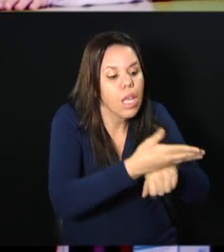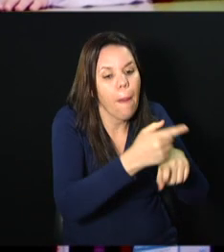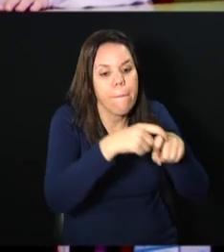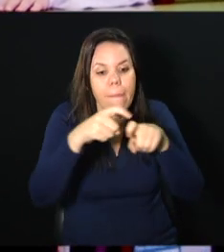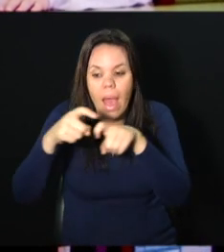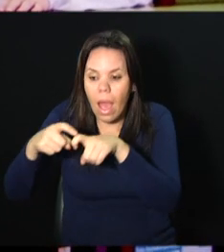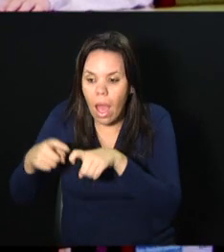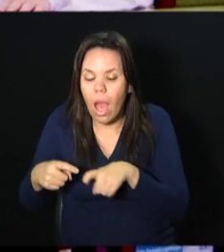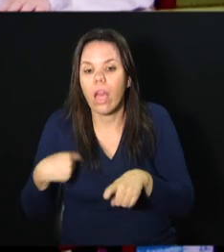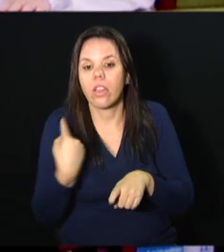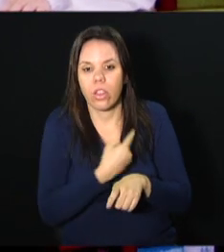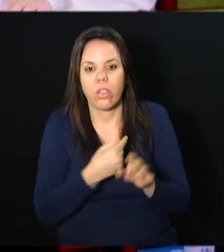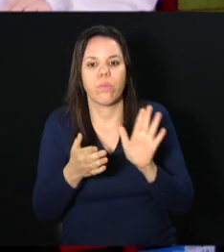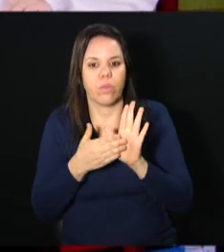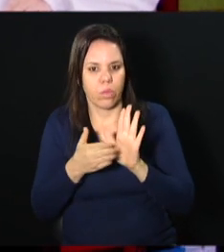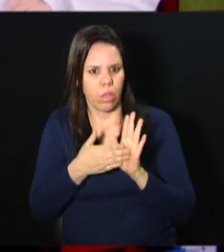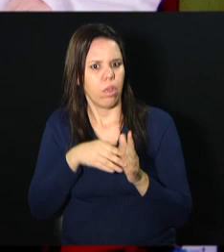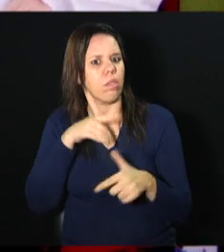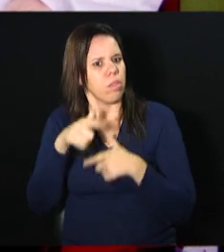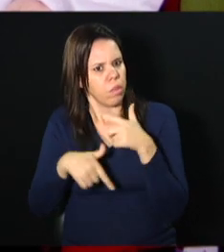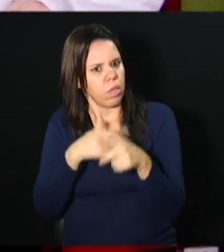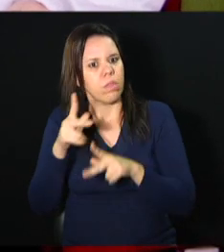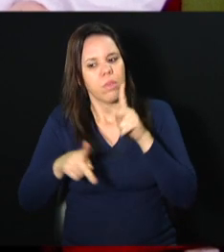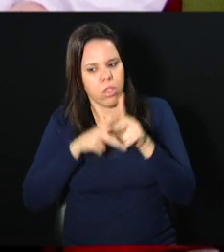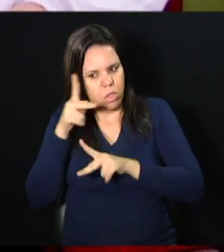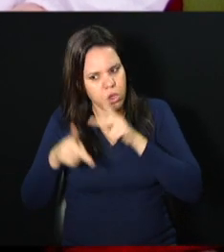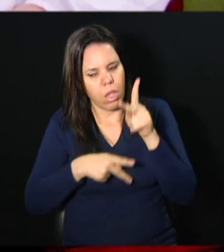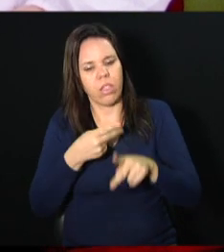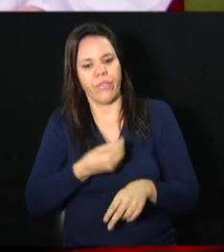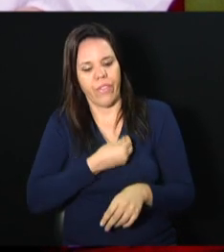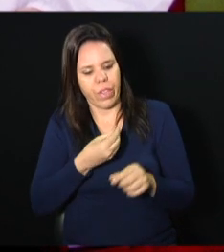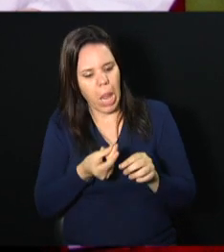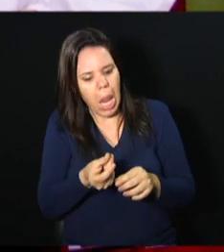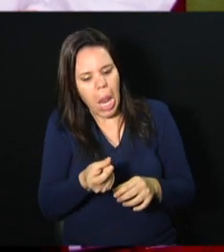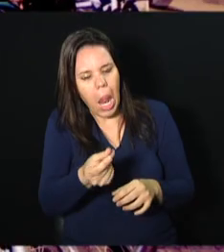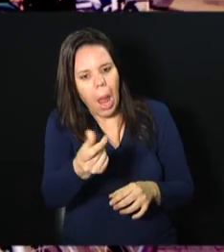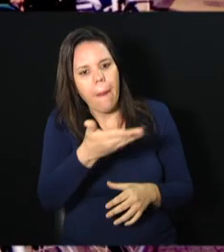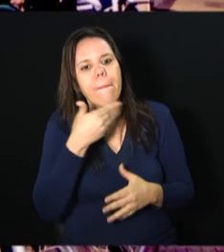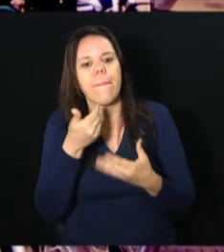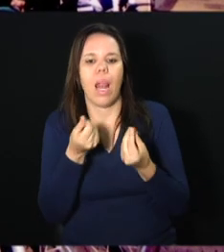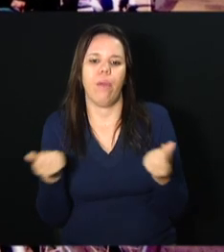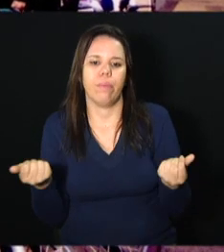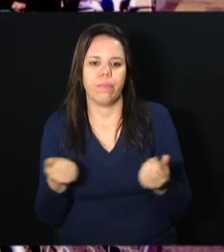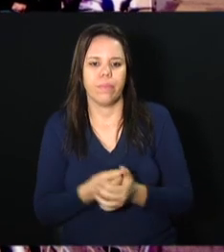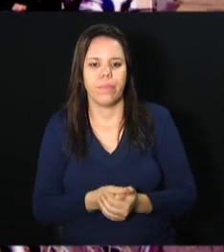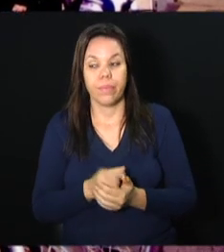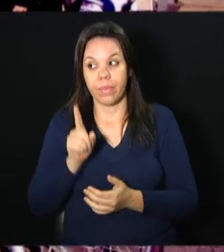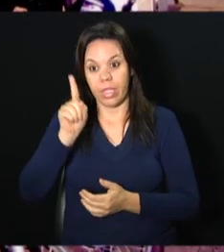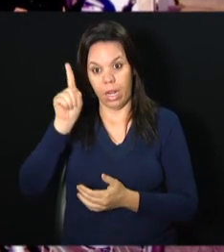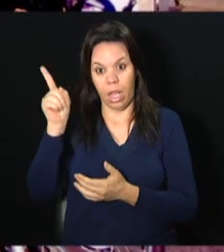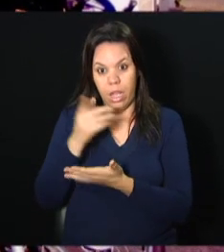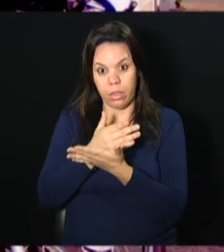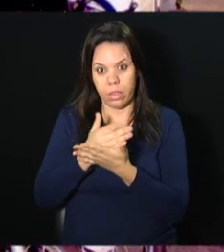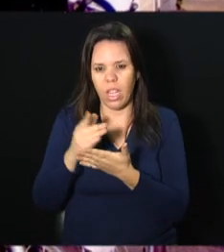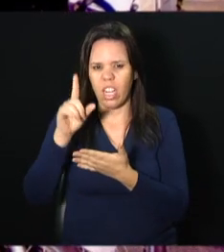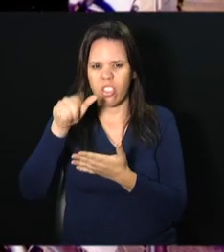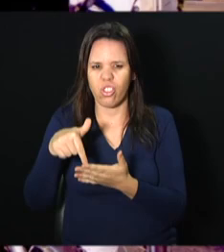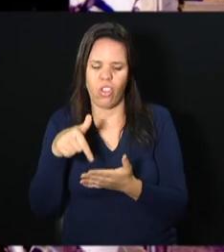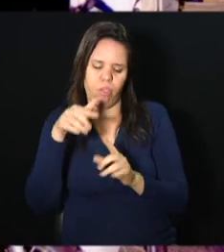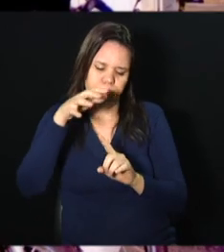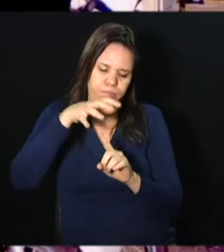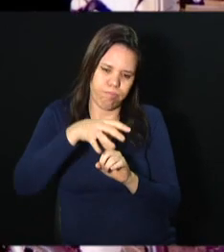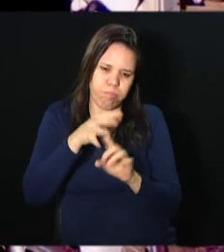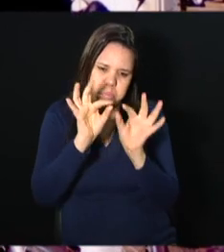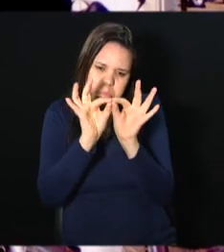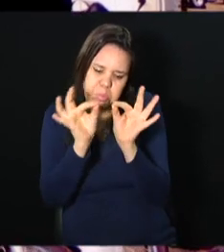E o nosso propósito é assim, trabalhar para que as pessoas vivessem mais e melhor. Lá começou, era só um chalézinho, uma